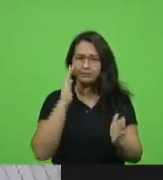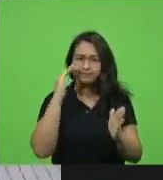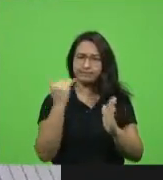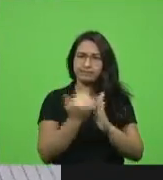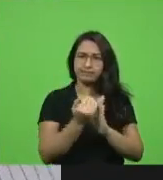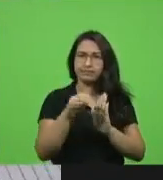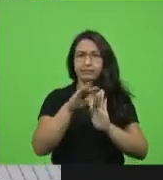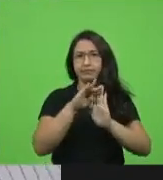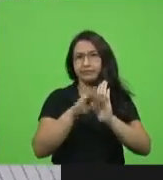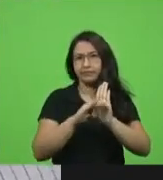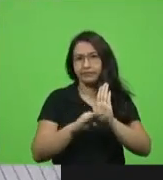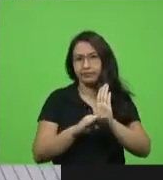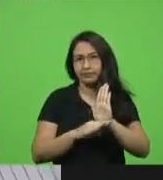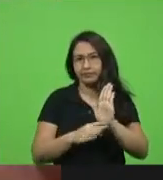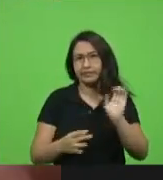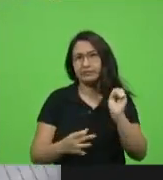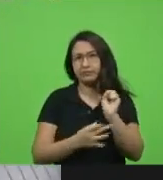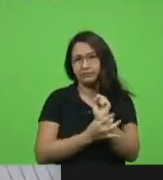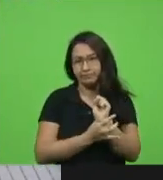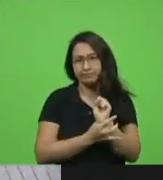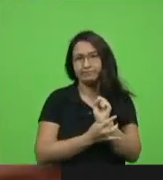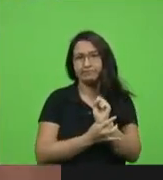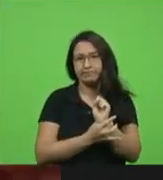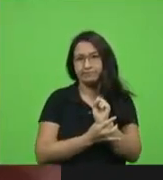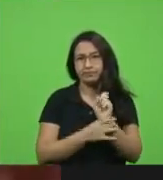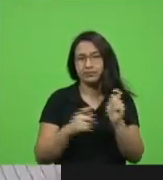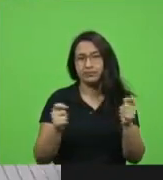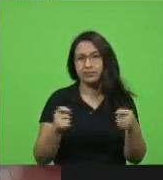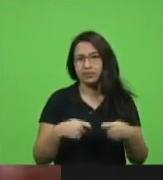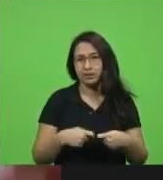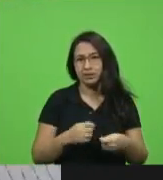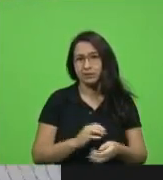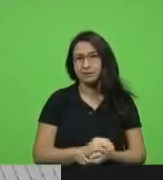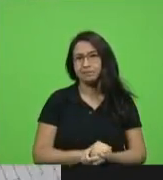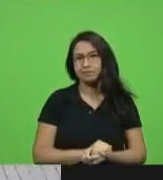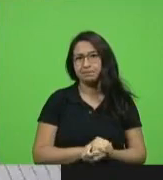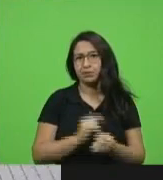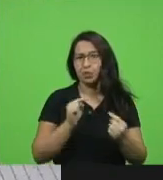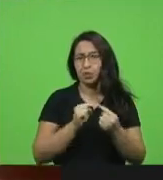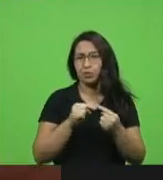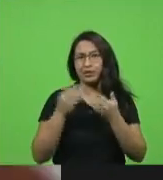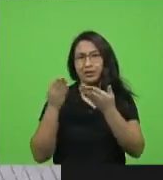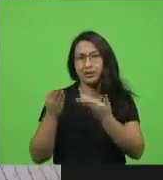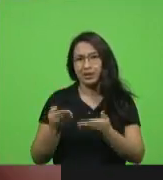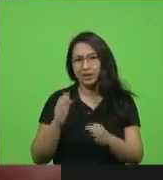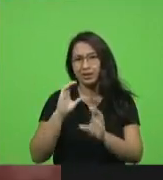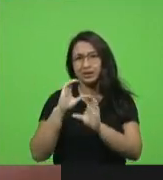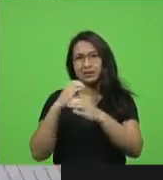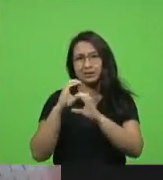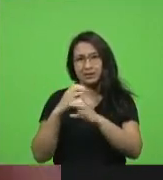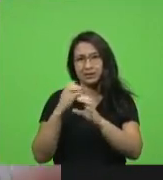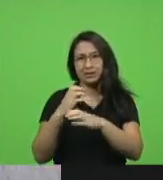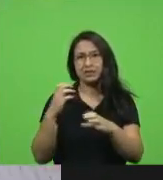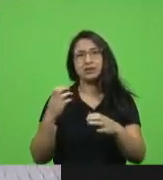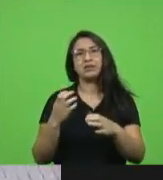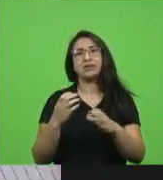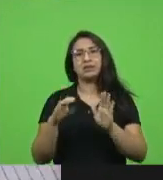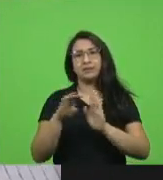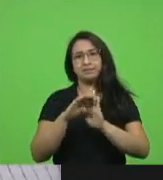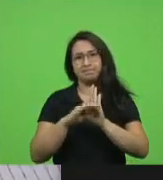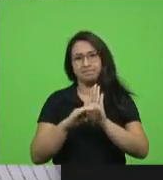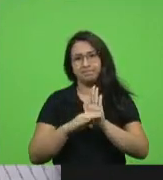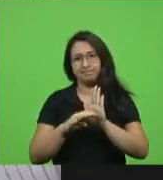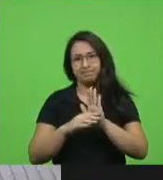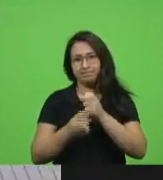protocolo o protocolo que a ciência médica exige para a saúde das pessoas